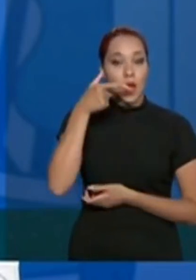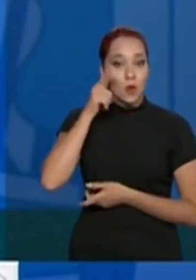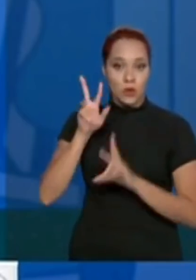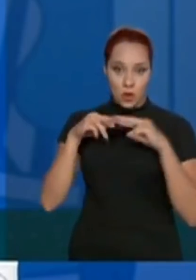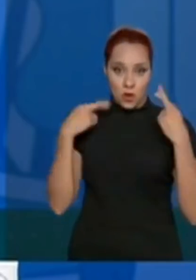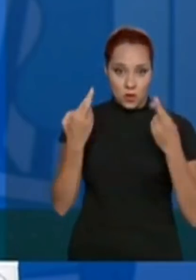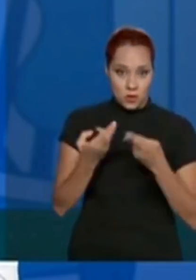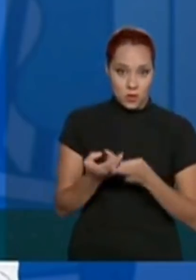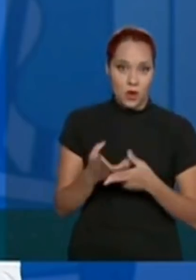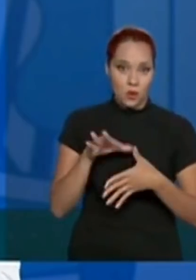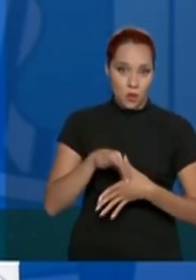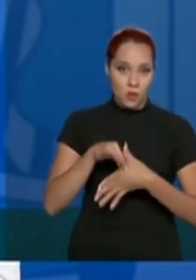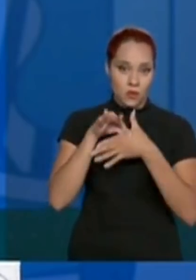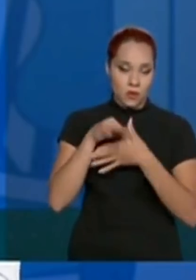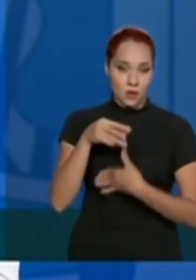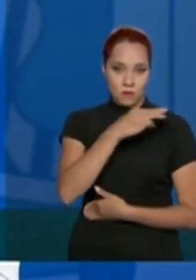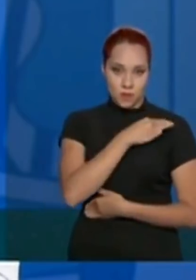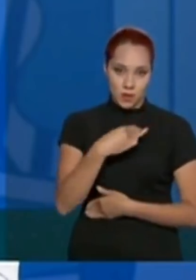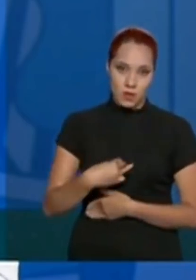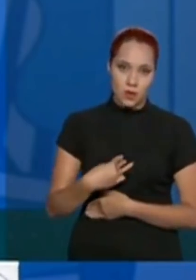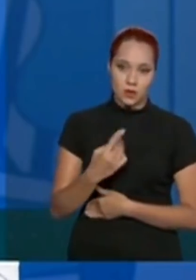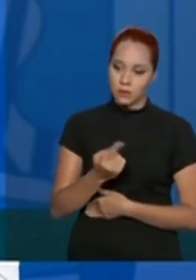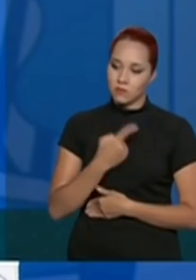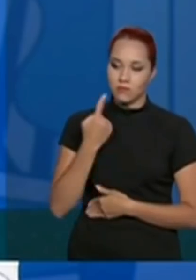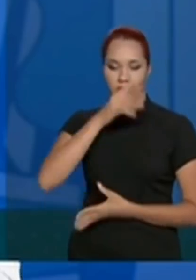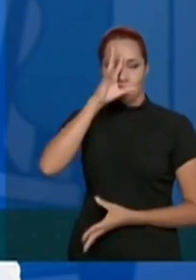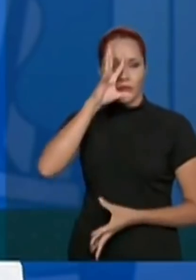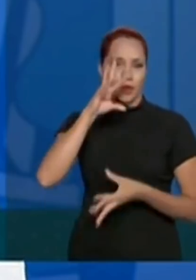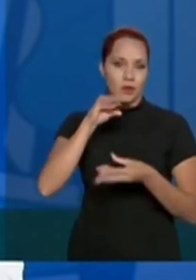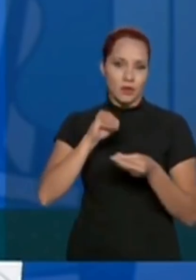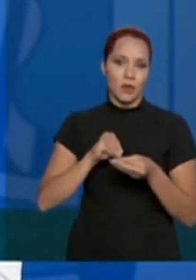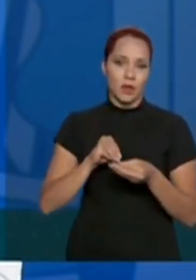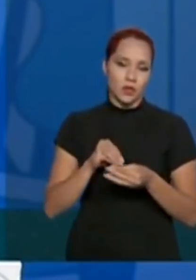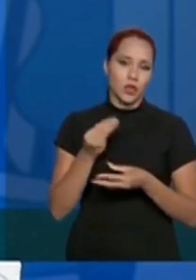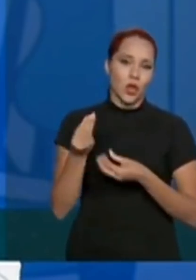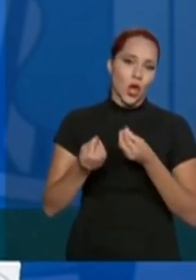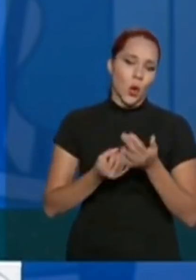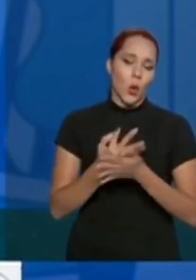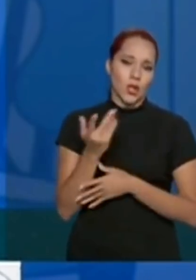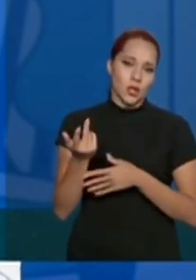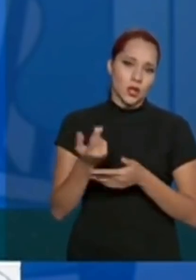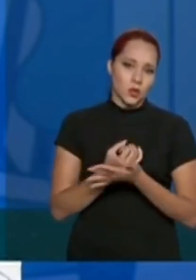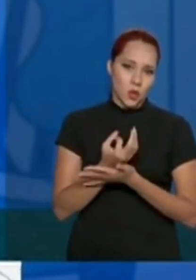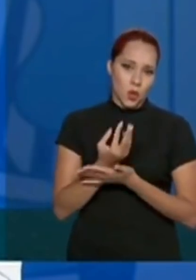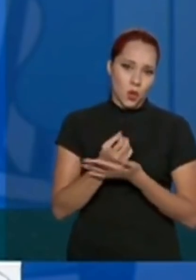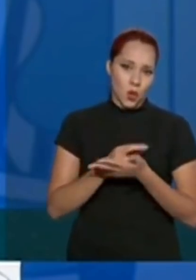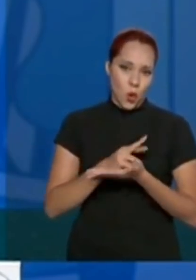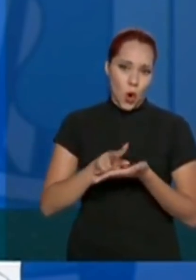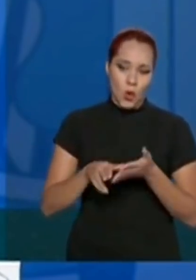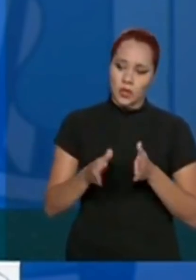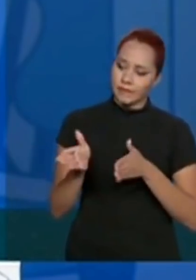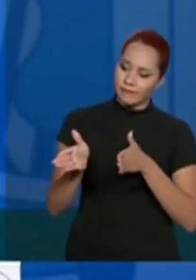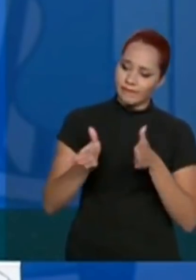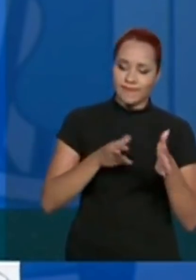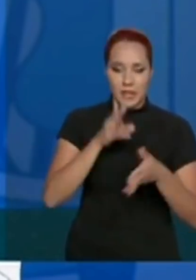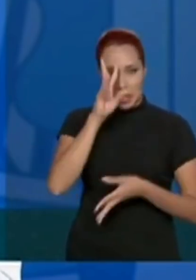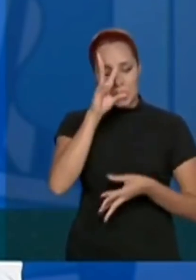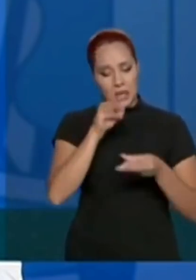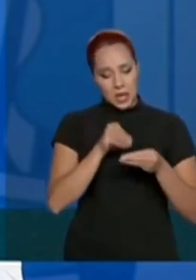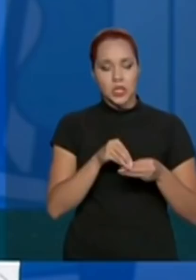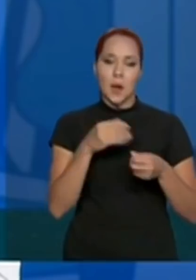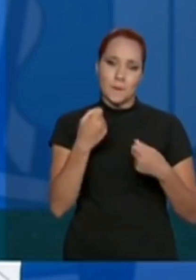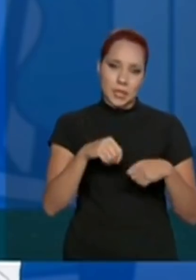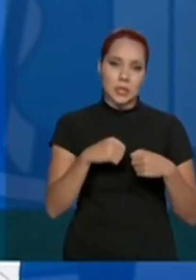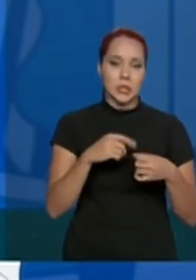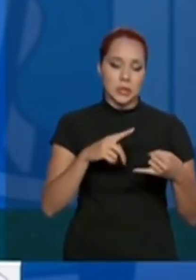reunião do Conselho de Ministros e a gente entende claramente quando as coisas são colocadas e entende que seja dessa maneira,